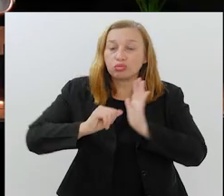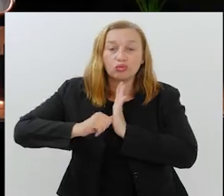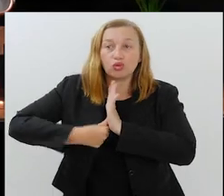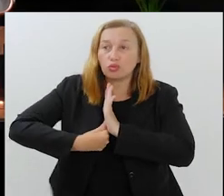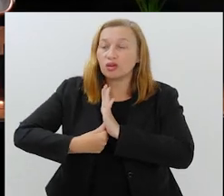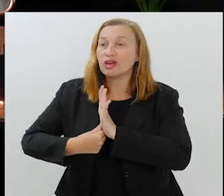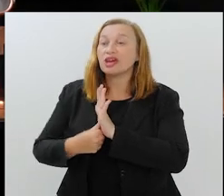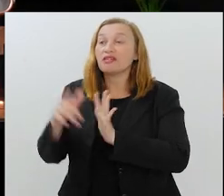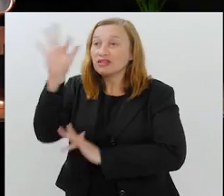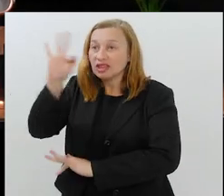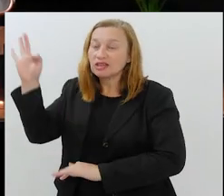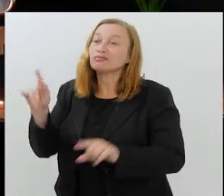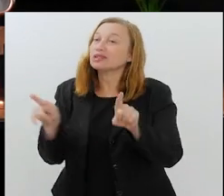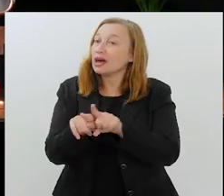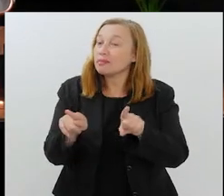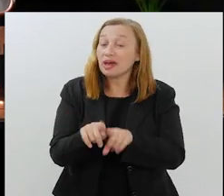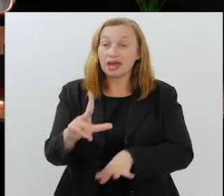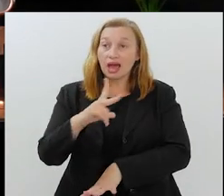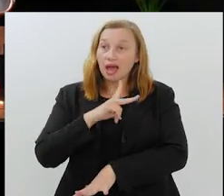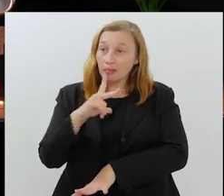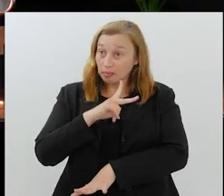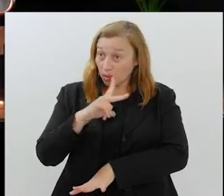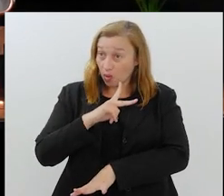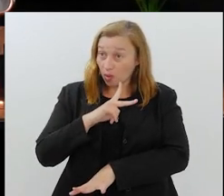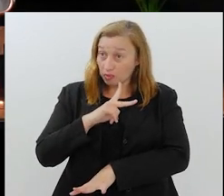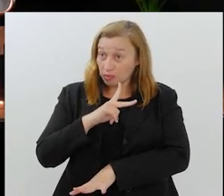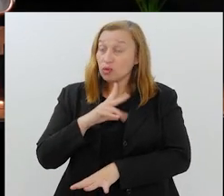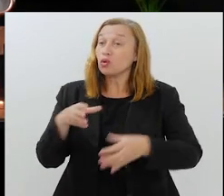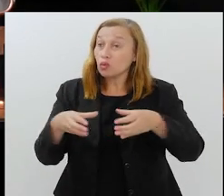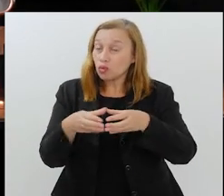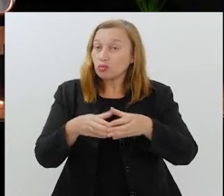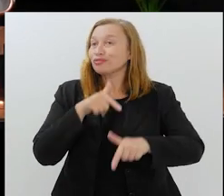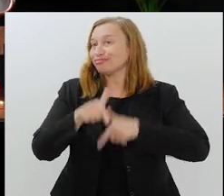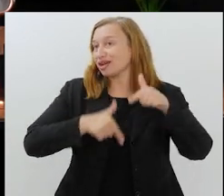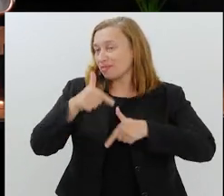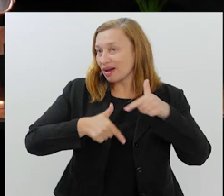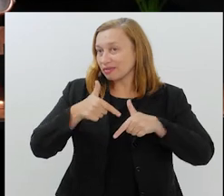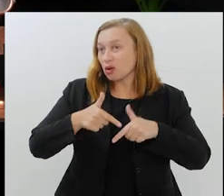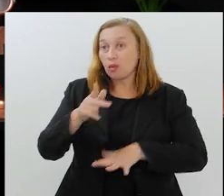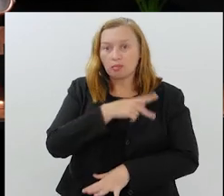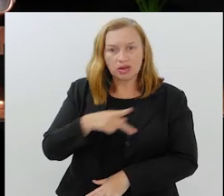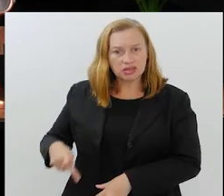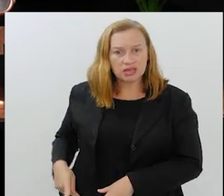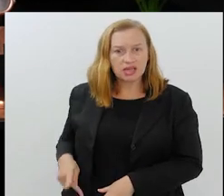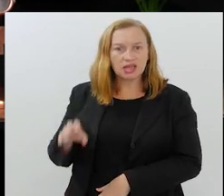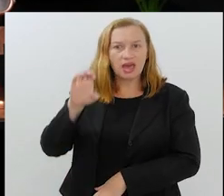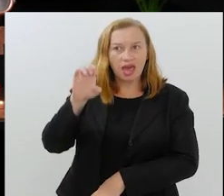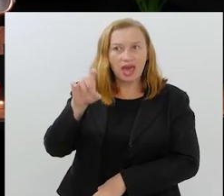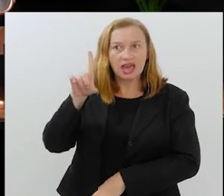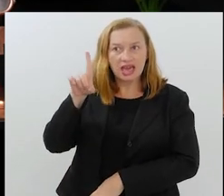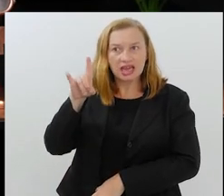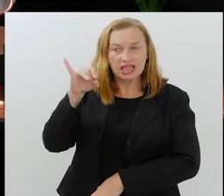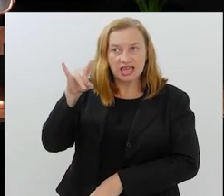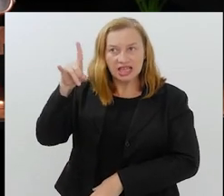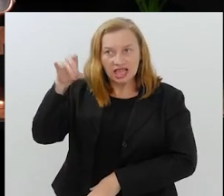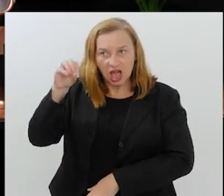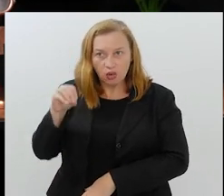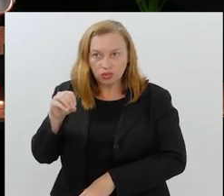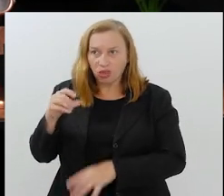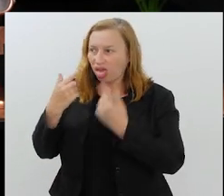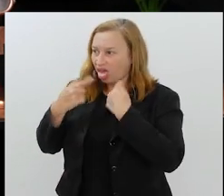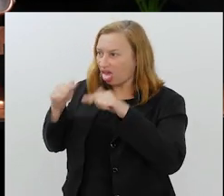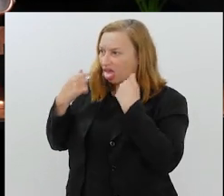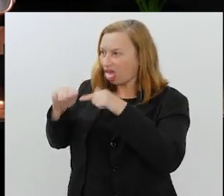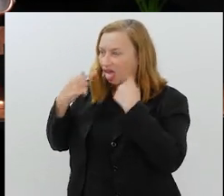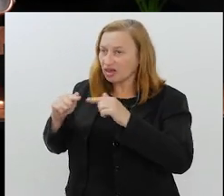federações e também a própria entidade na qual preside. O presidente Edinaldo Rodrigues, que tem sido muito criticado